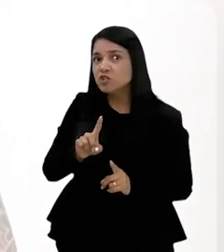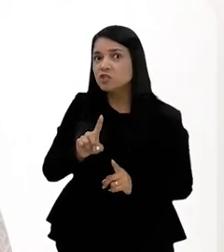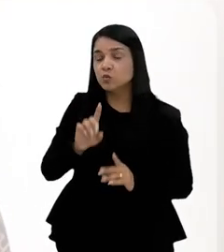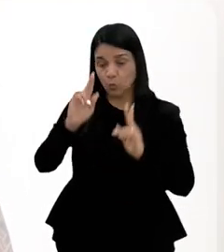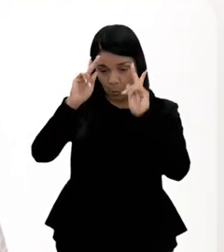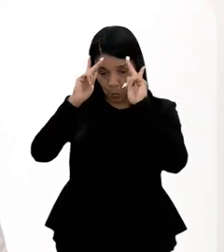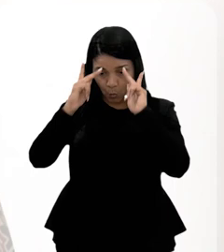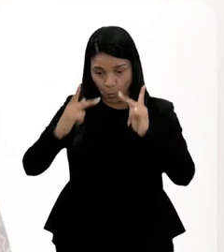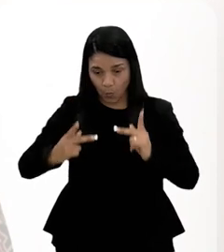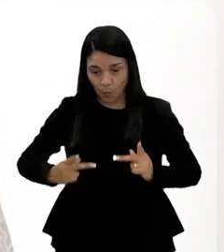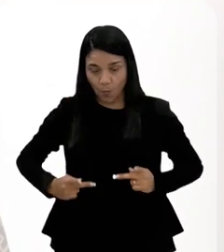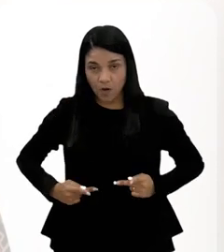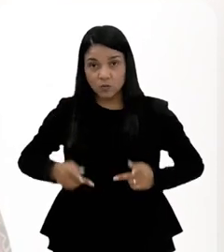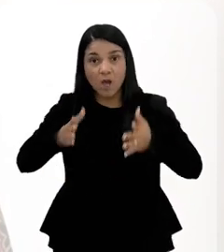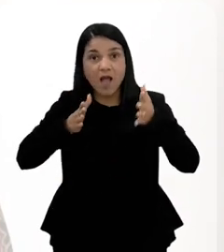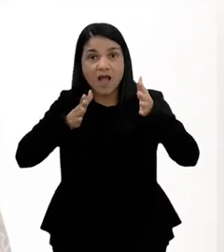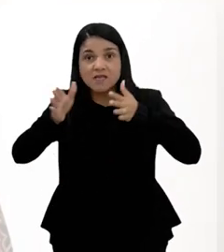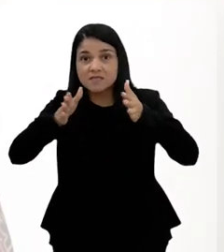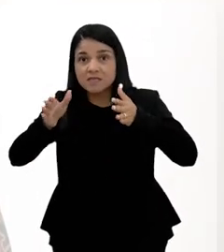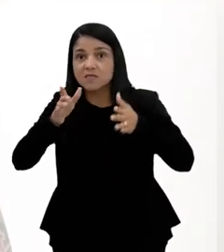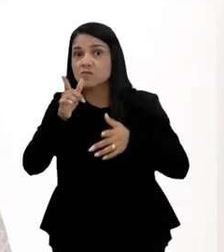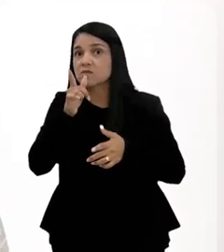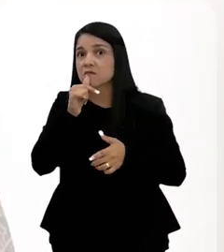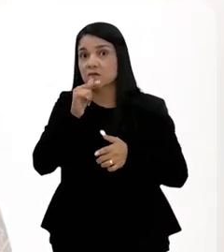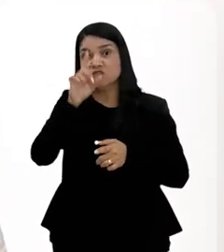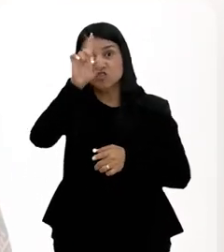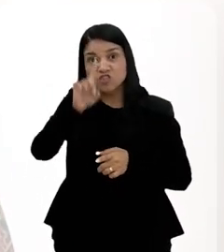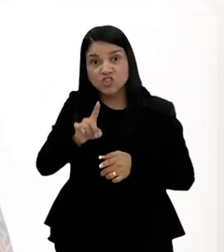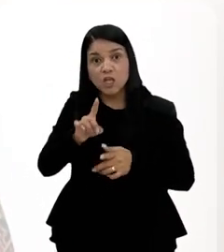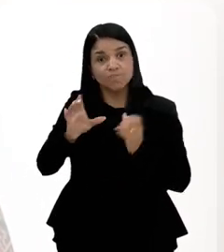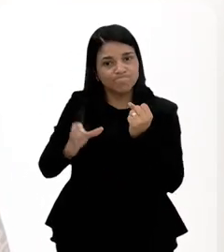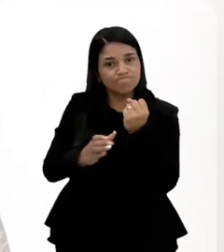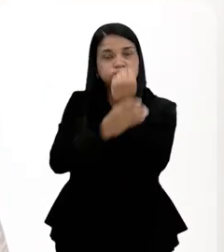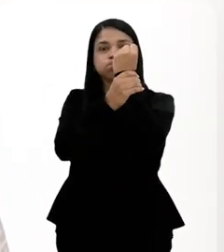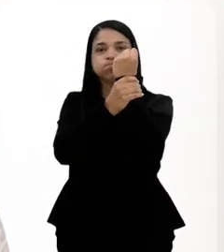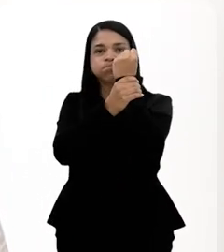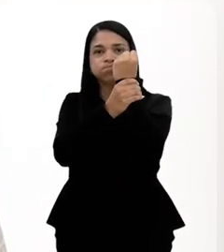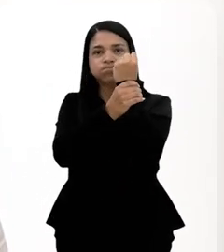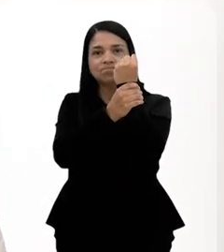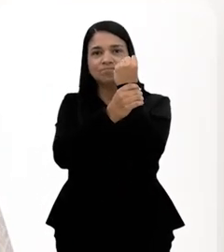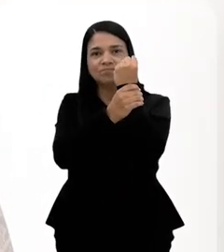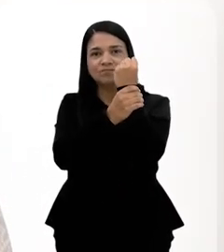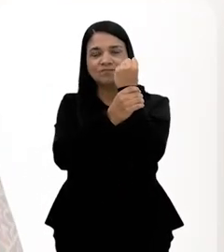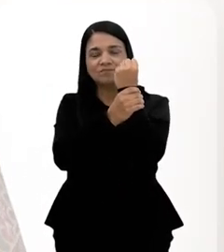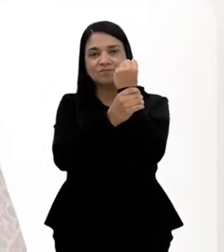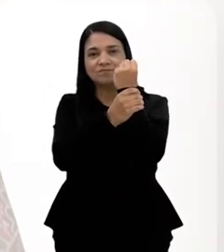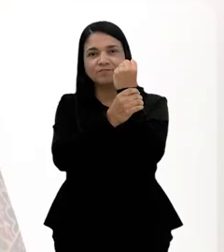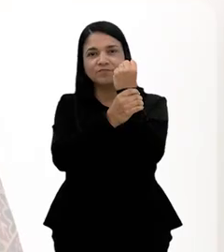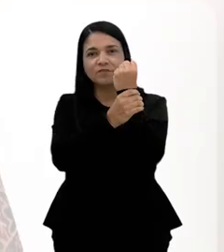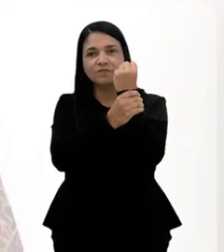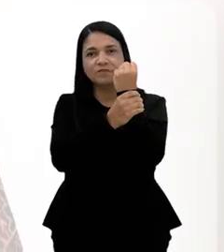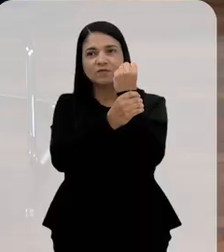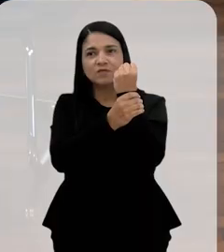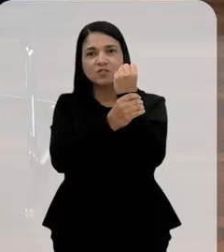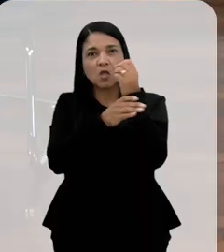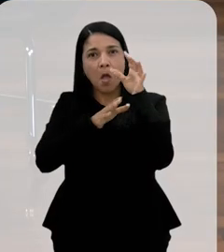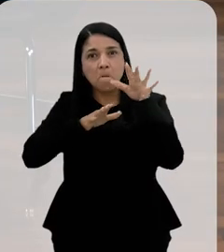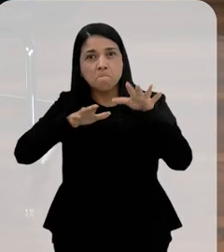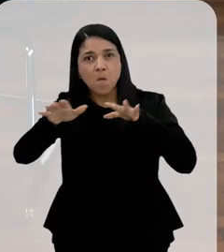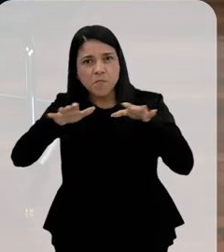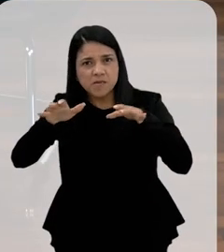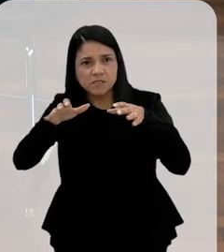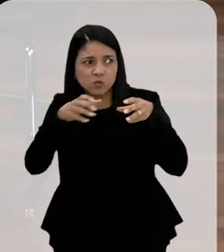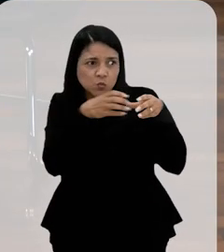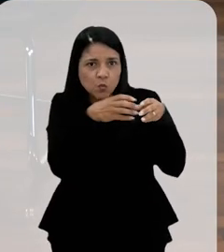direito humano, que é o direito ao acesso à água, ele seja um direito garantido. Só a mobilização